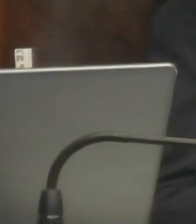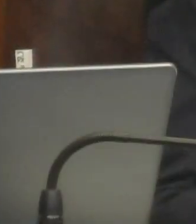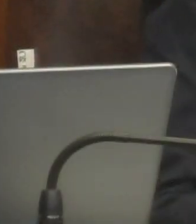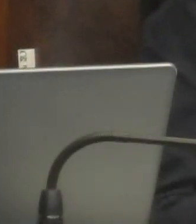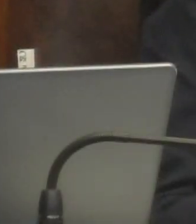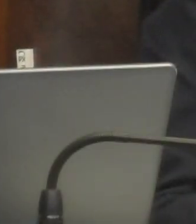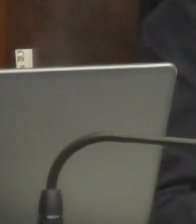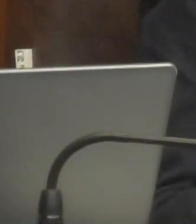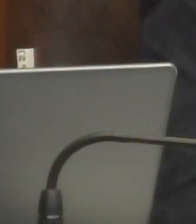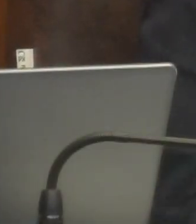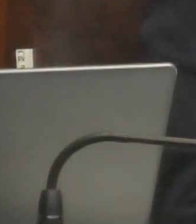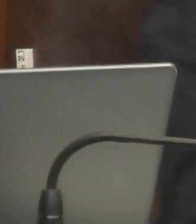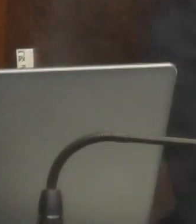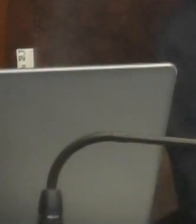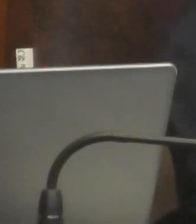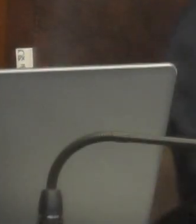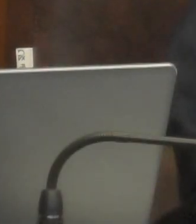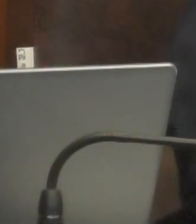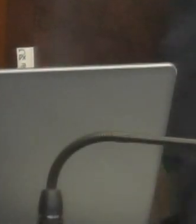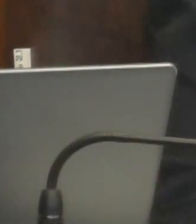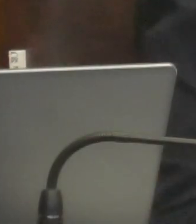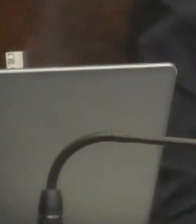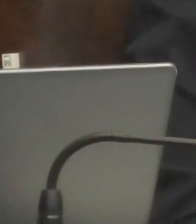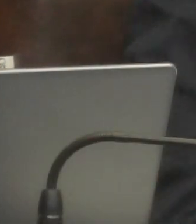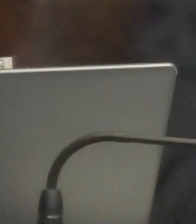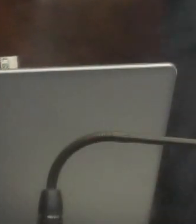Obrigado. Obrigado. Obrigado. Obrigado. Obrigado.